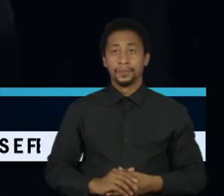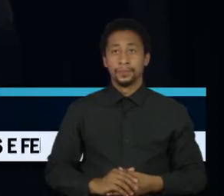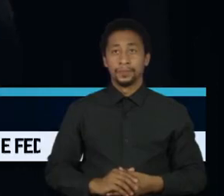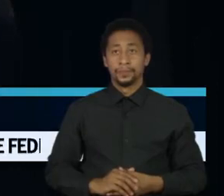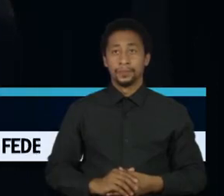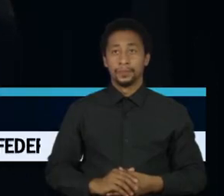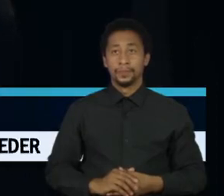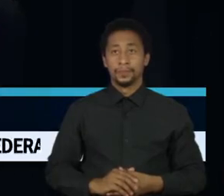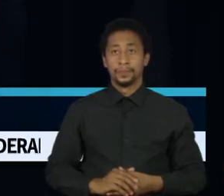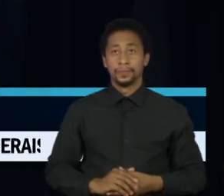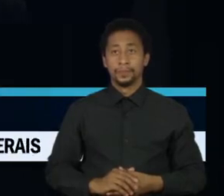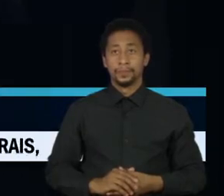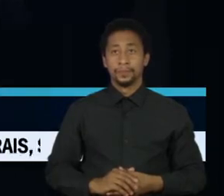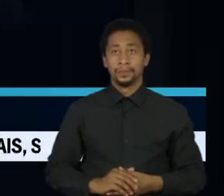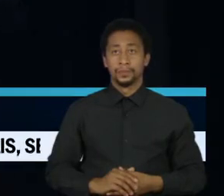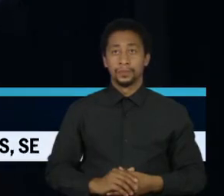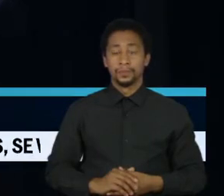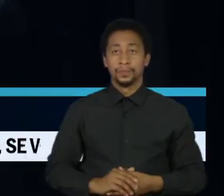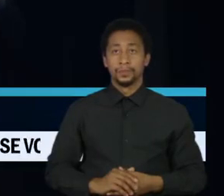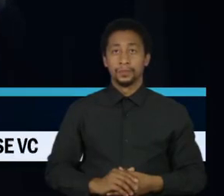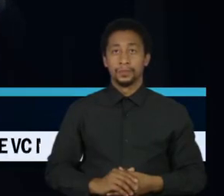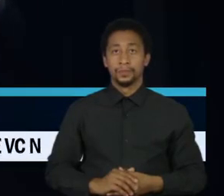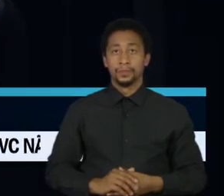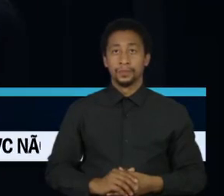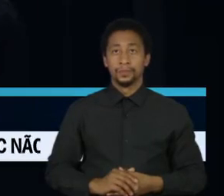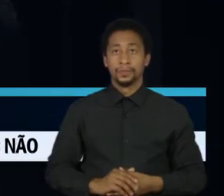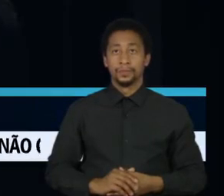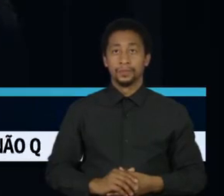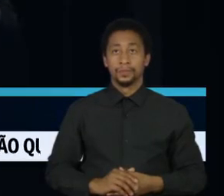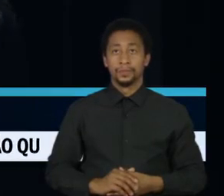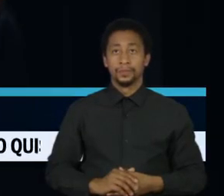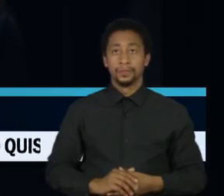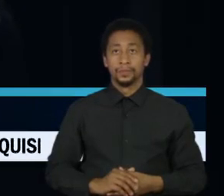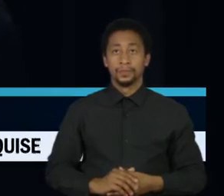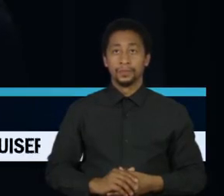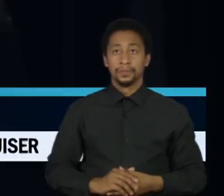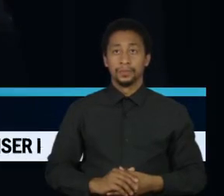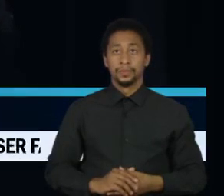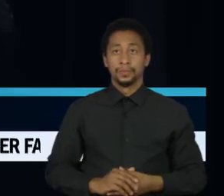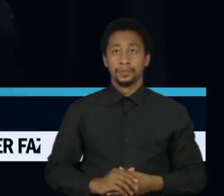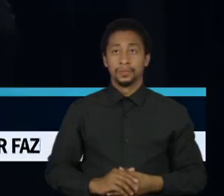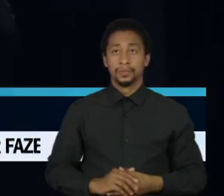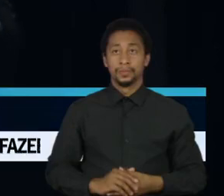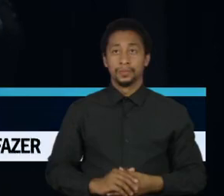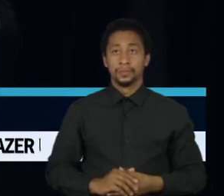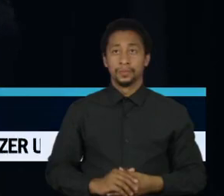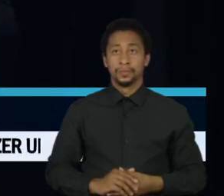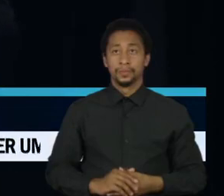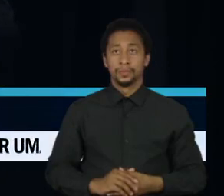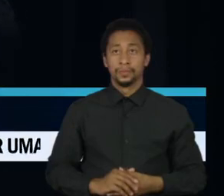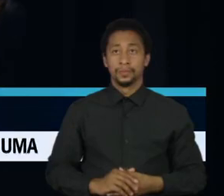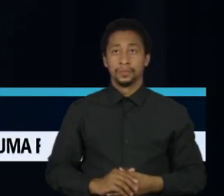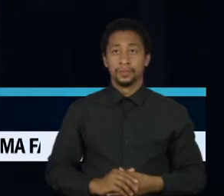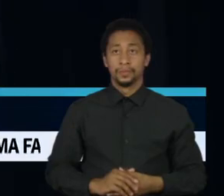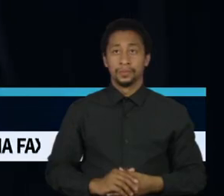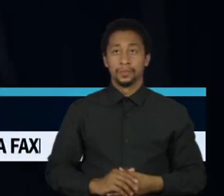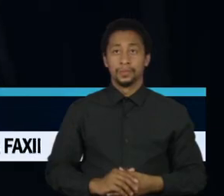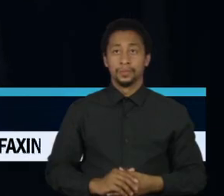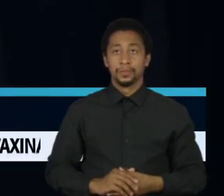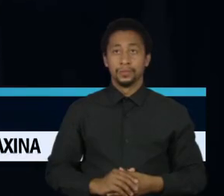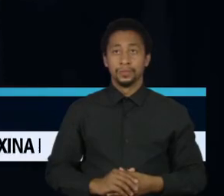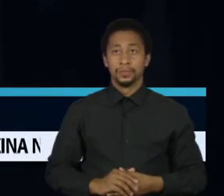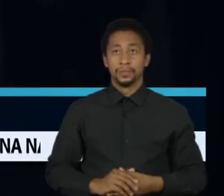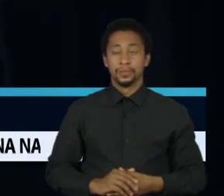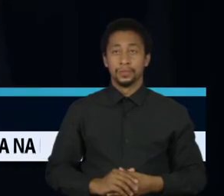extremistas passam a divulgar essa notícia dizendo, olha, está lá a terceira notícia mais divulgada,